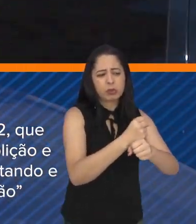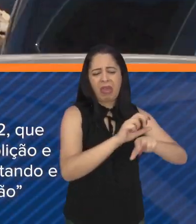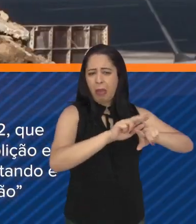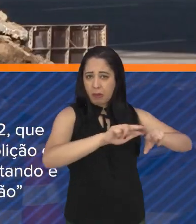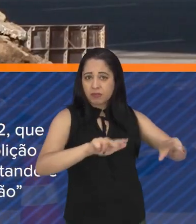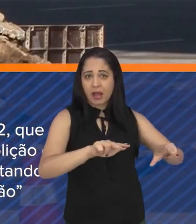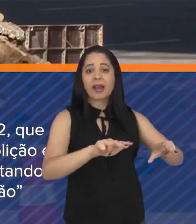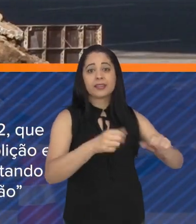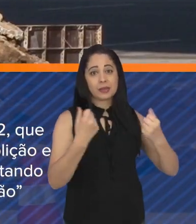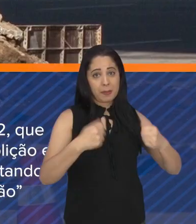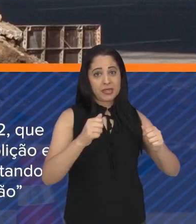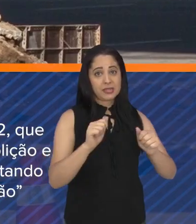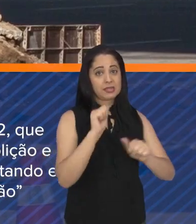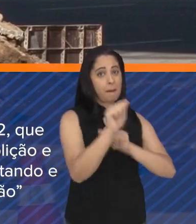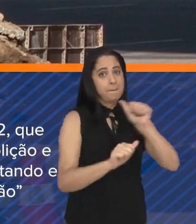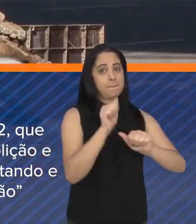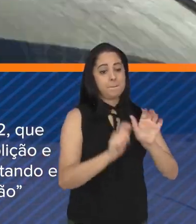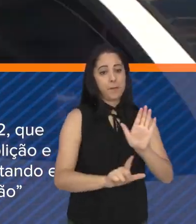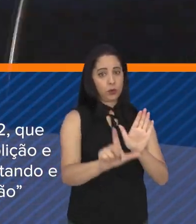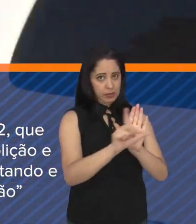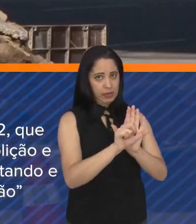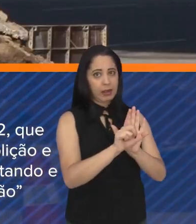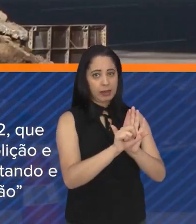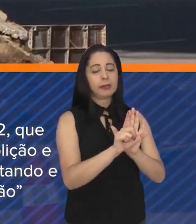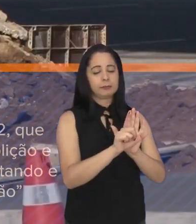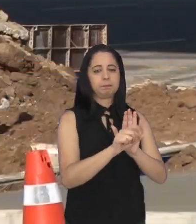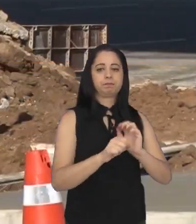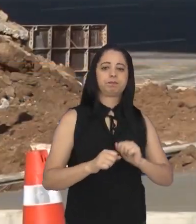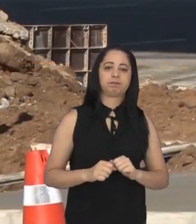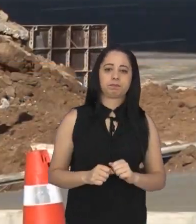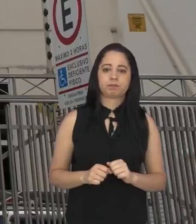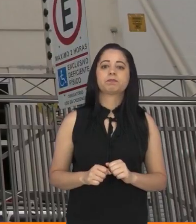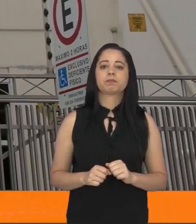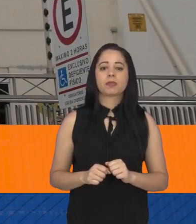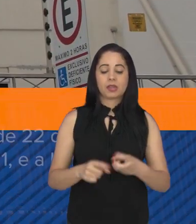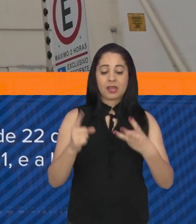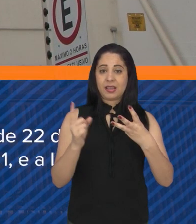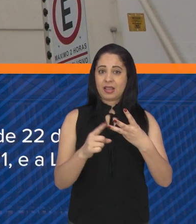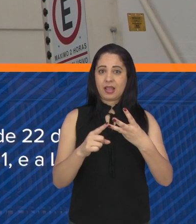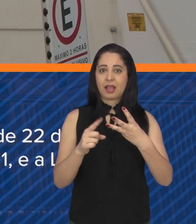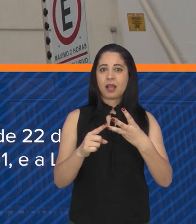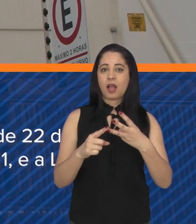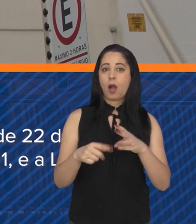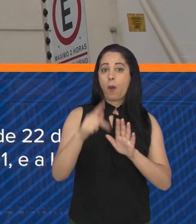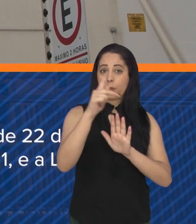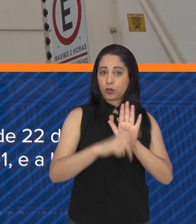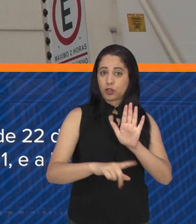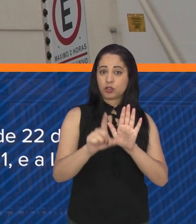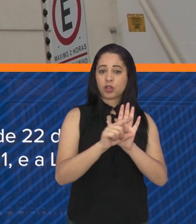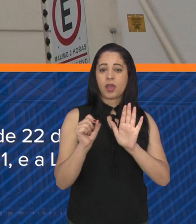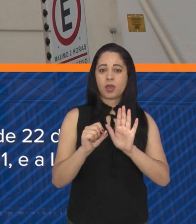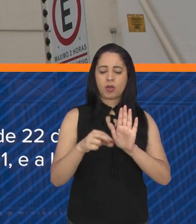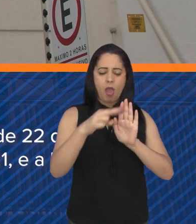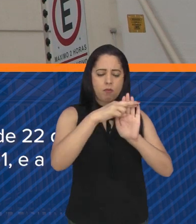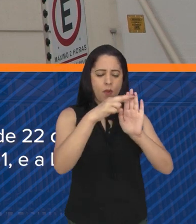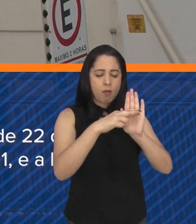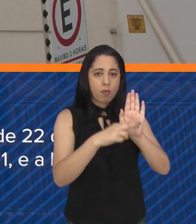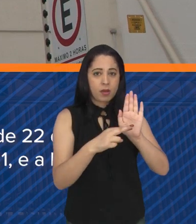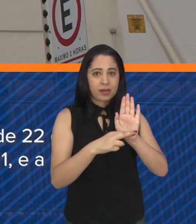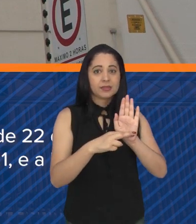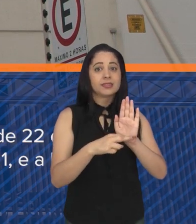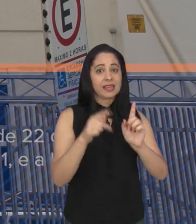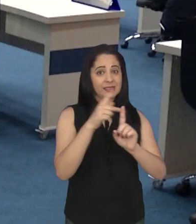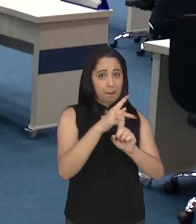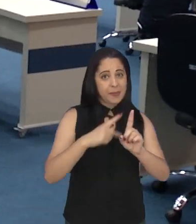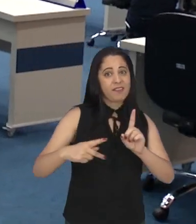outras atividades que envolvem reformas e fiscalização de imóveis na cidade. Já a outra proposta altera regras da previdência